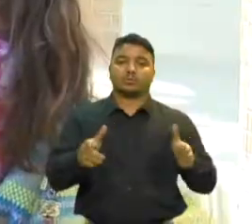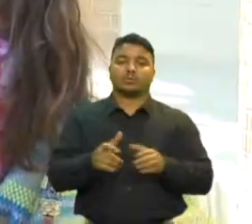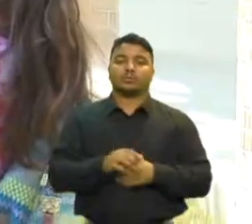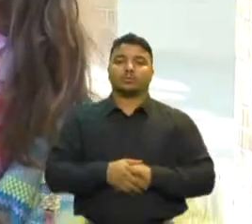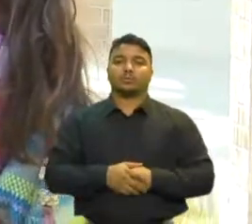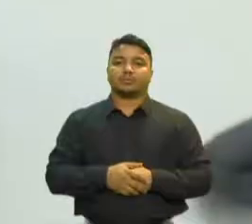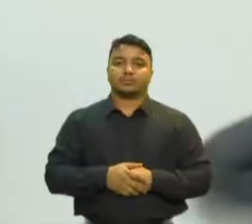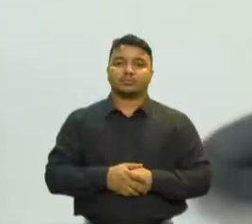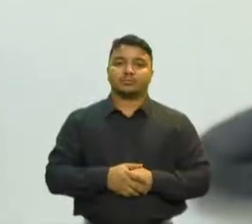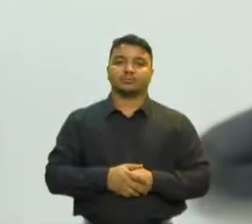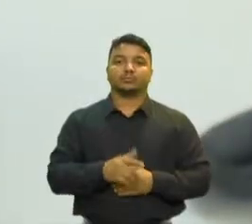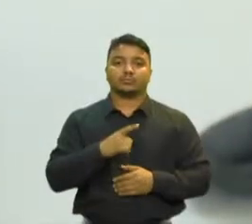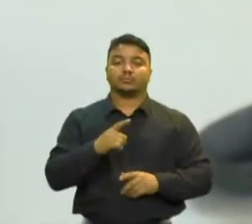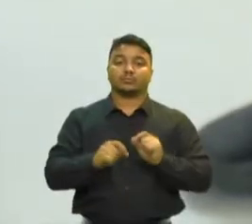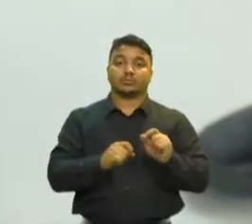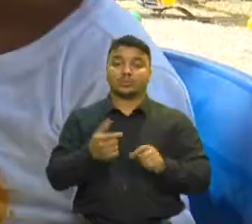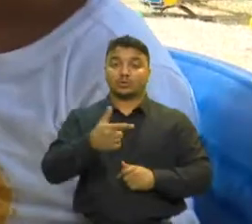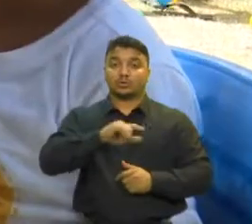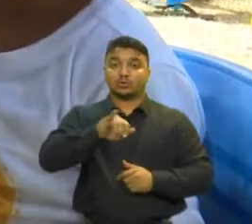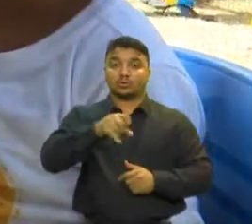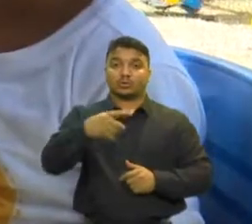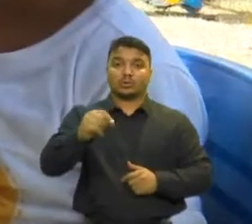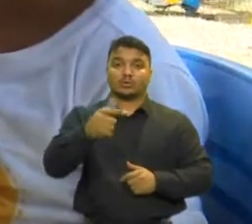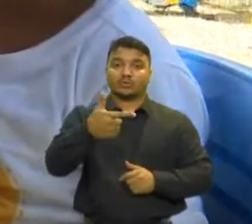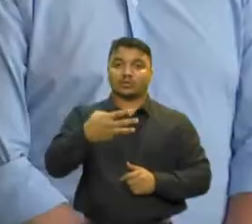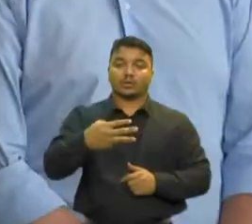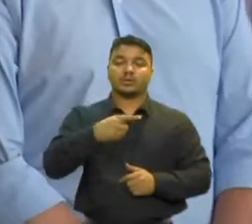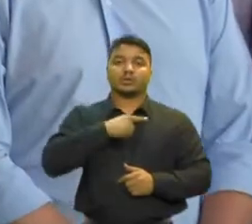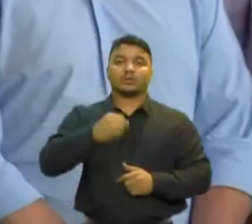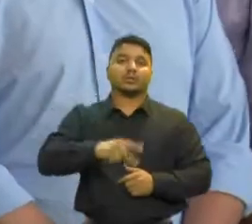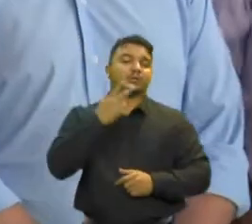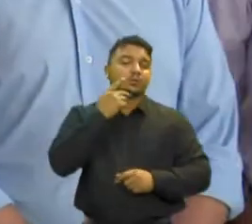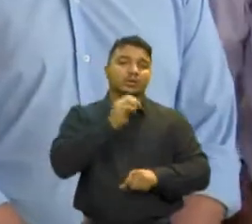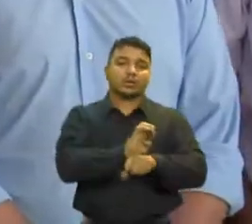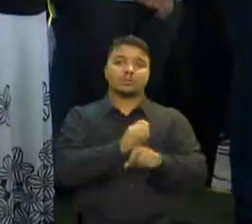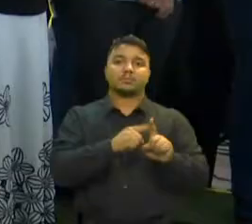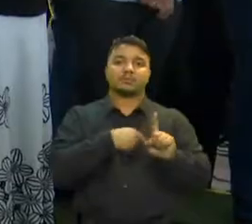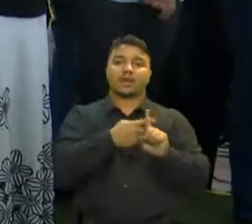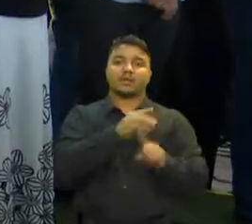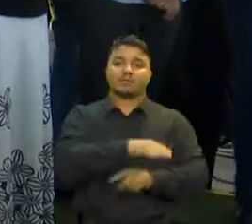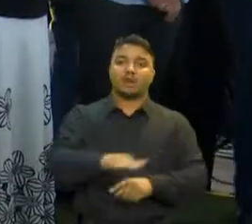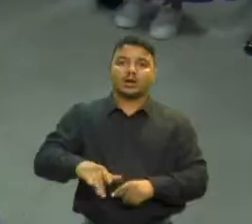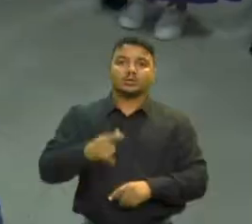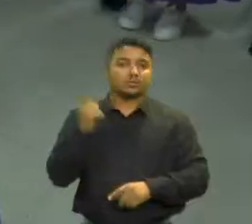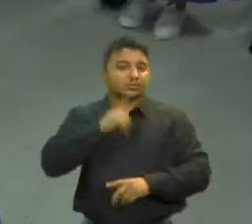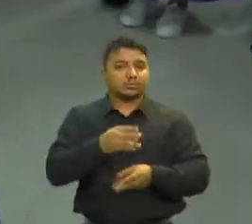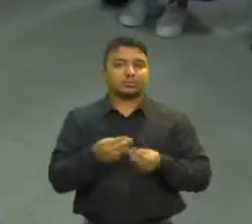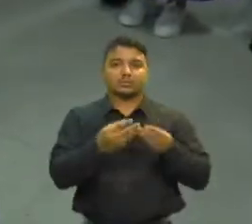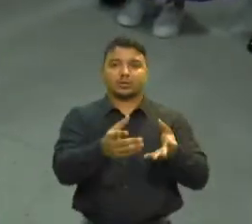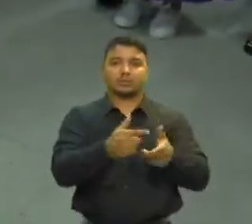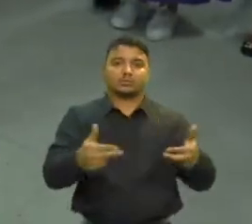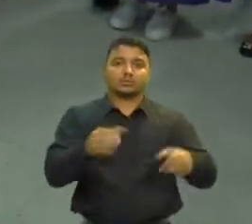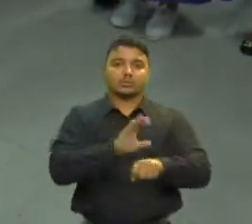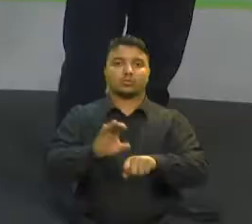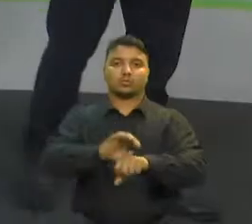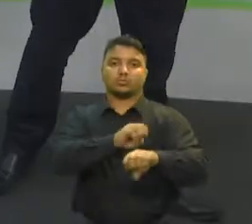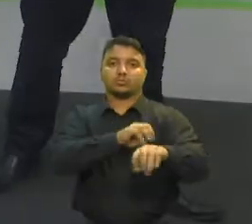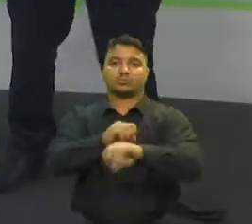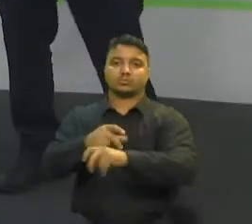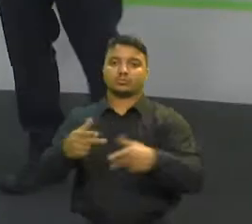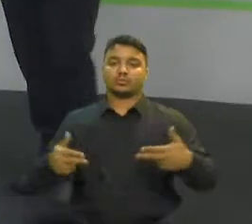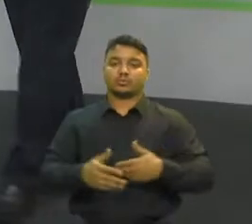ganha um complexo Mais Infância Ceará com esporte, arte, cultura e cursos de capacitação